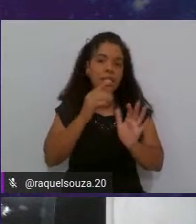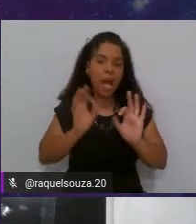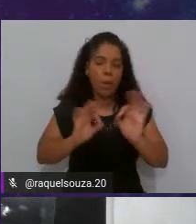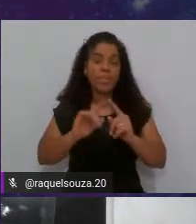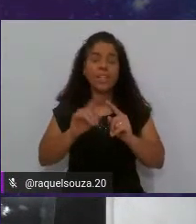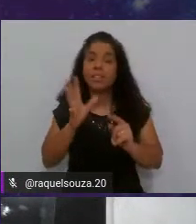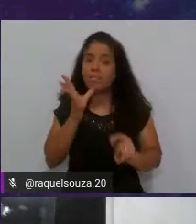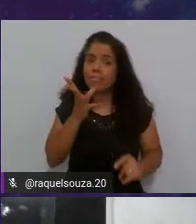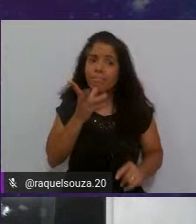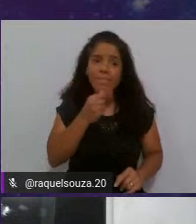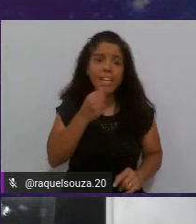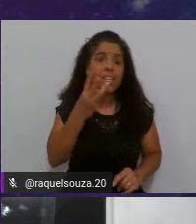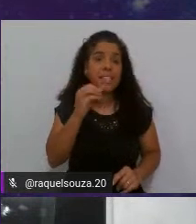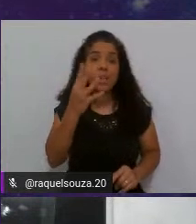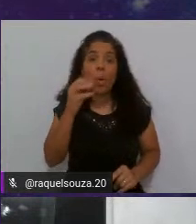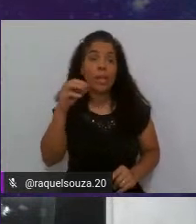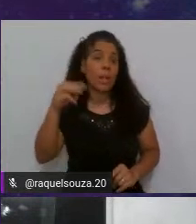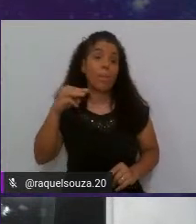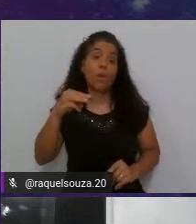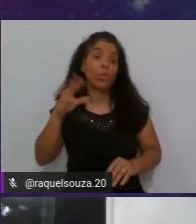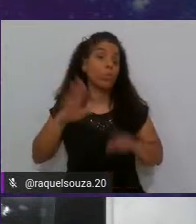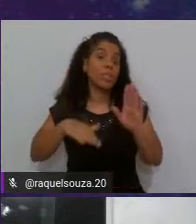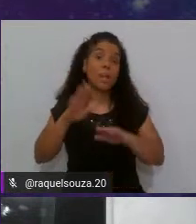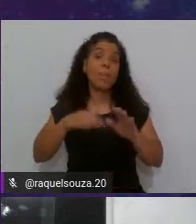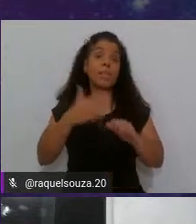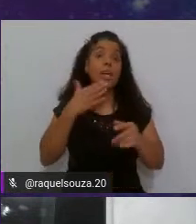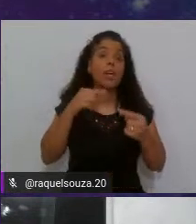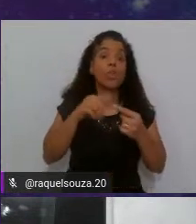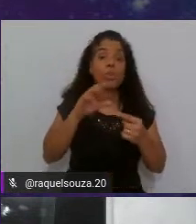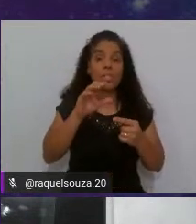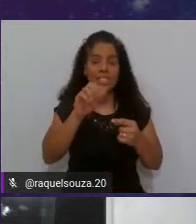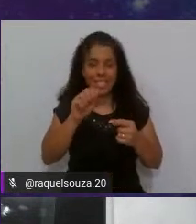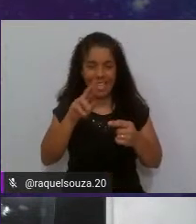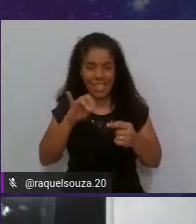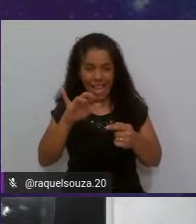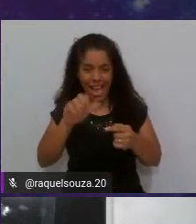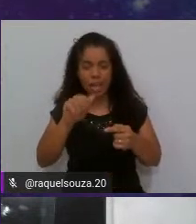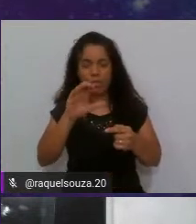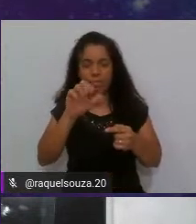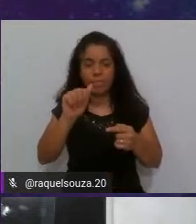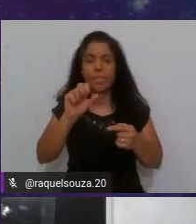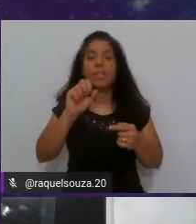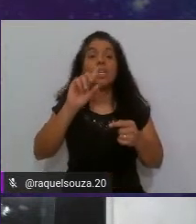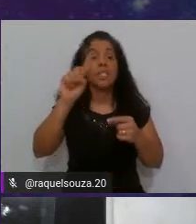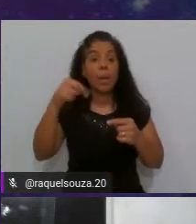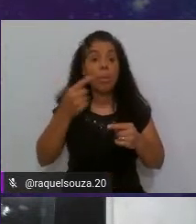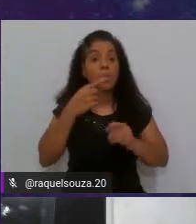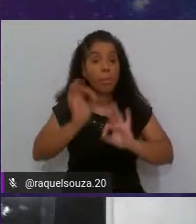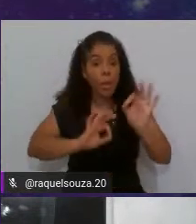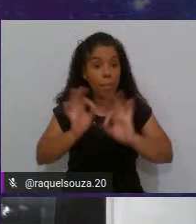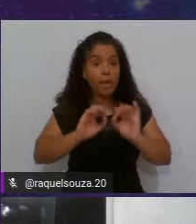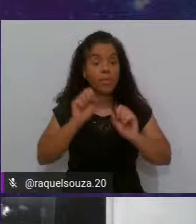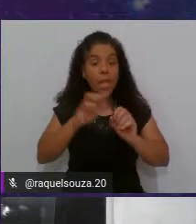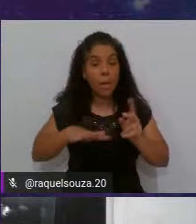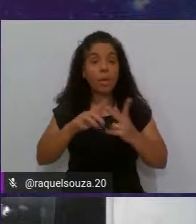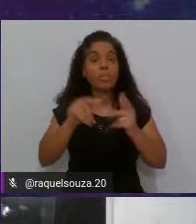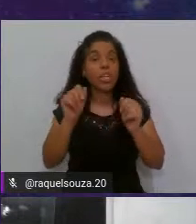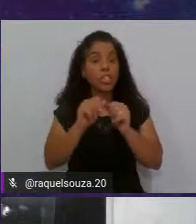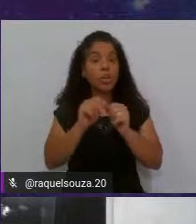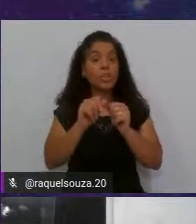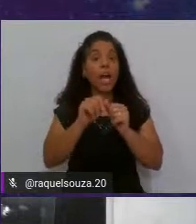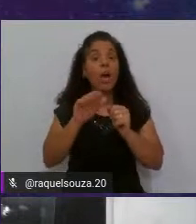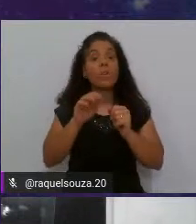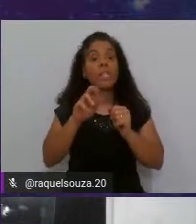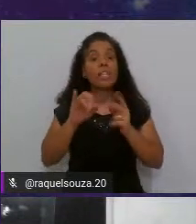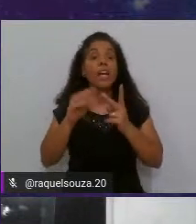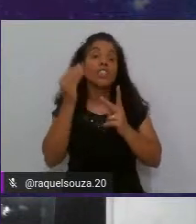demorava 30, 40 minutos, dependendo do cenário, depois que eu preparava todo esse ambiente, que eu ia executar o cenário de teste,